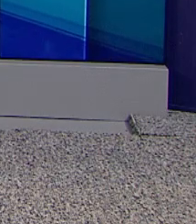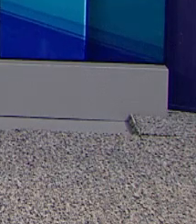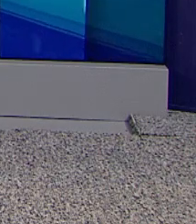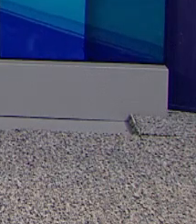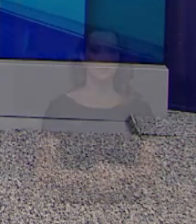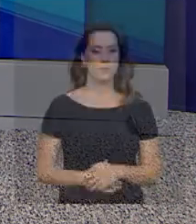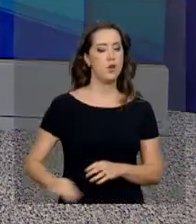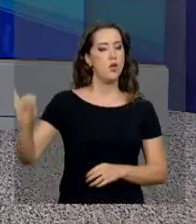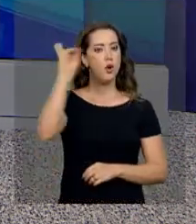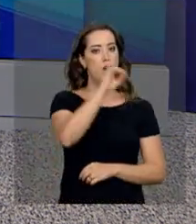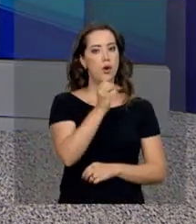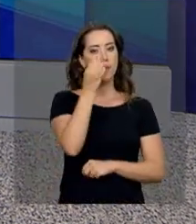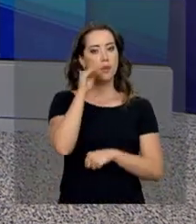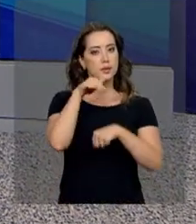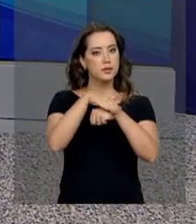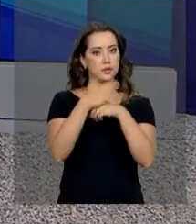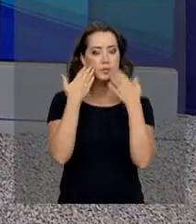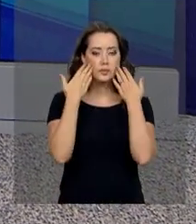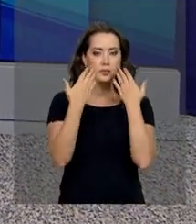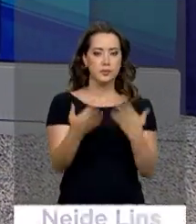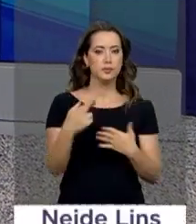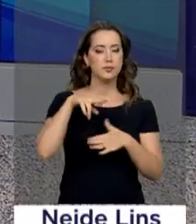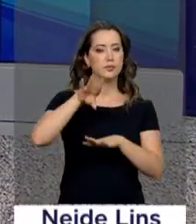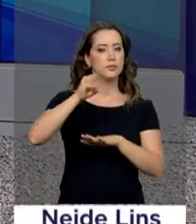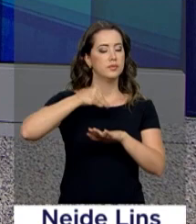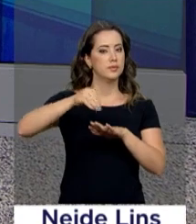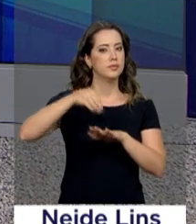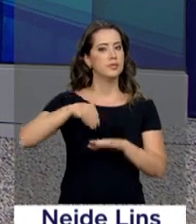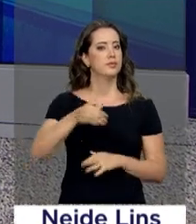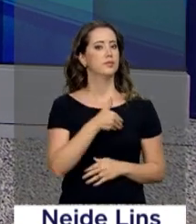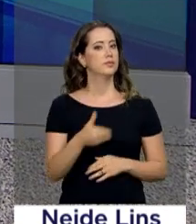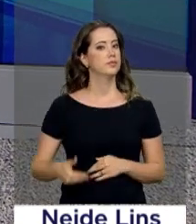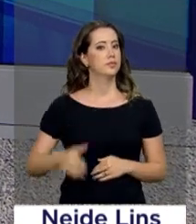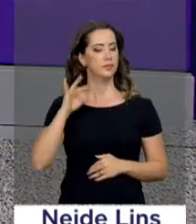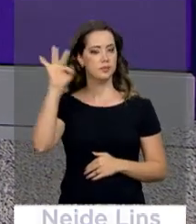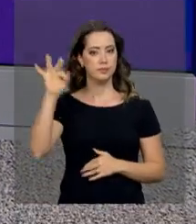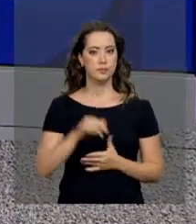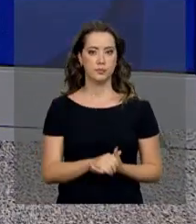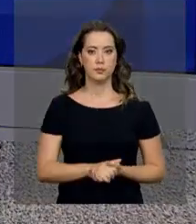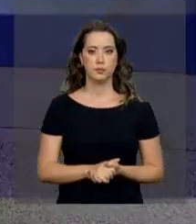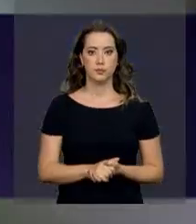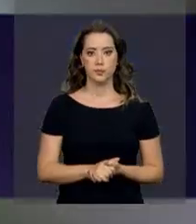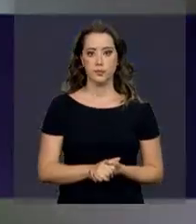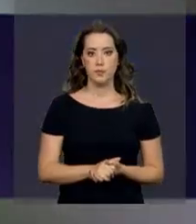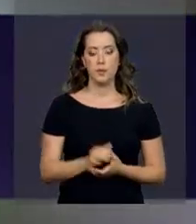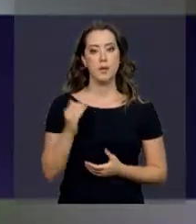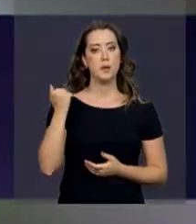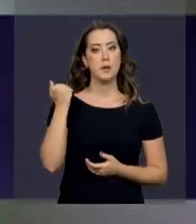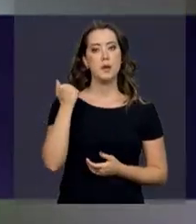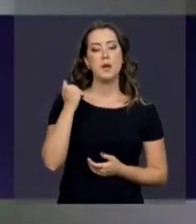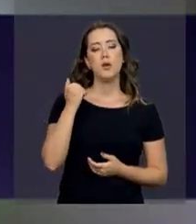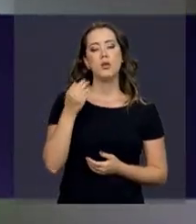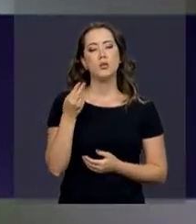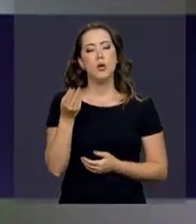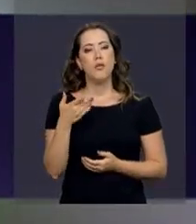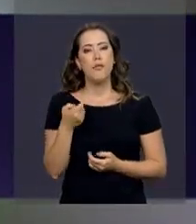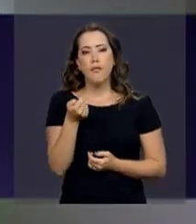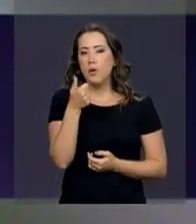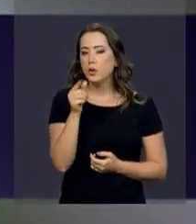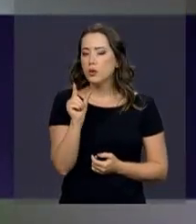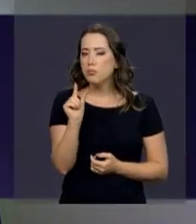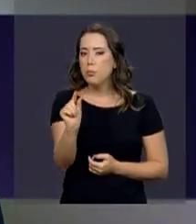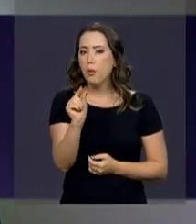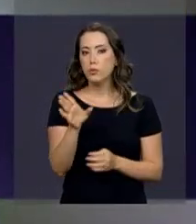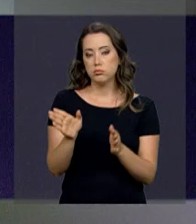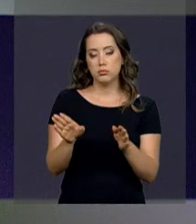Olá, boa noite. No ar o repórter NBR com as notícias do governo federal. Há poucos dias do primeiro turno das